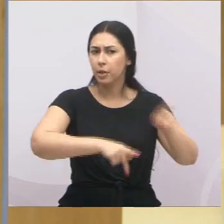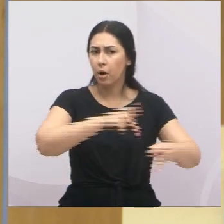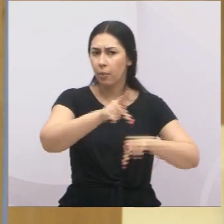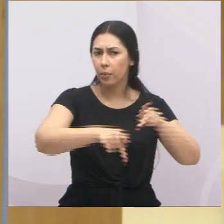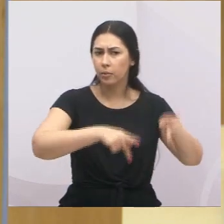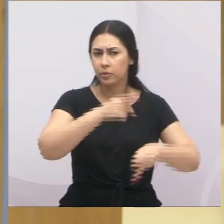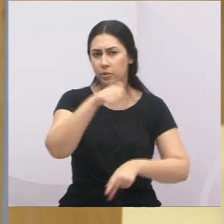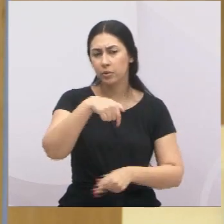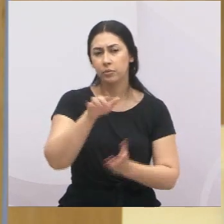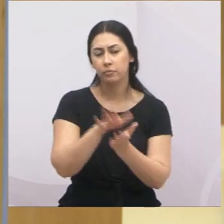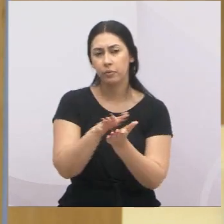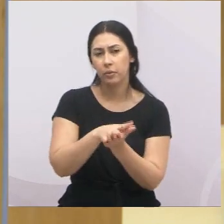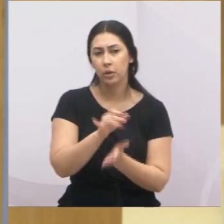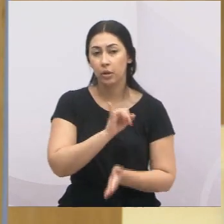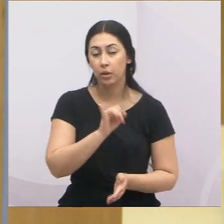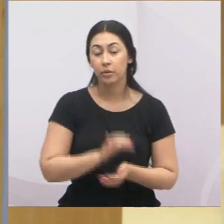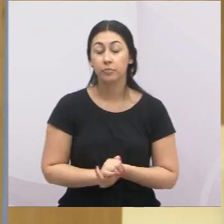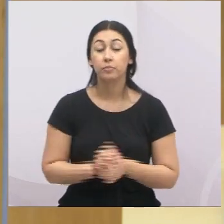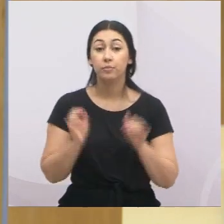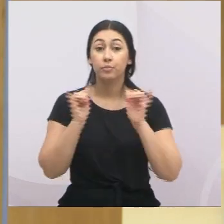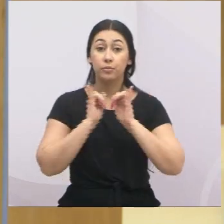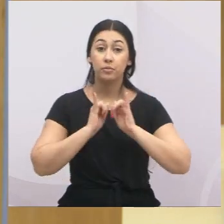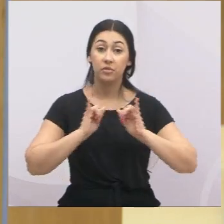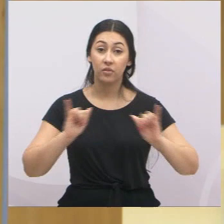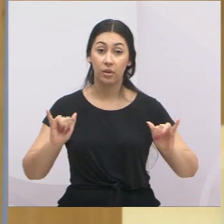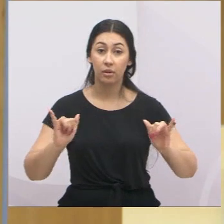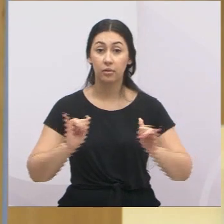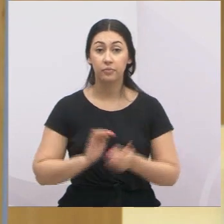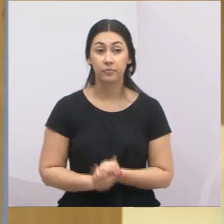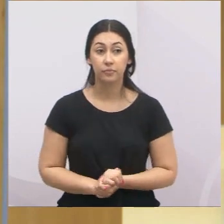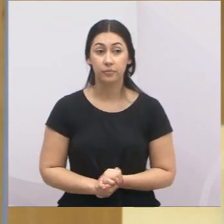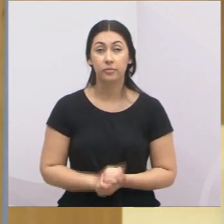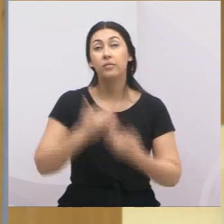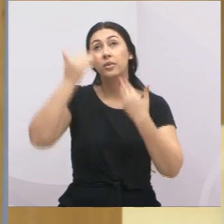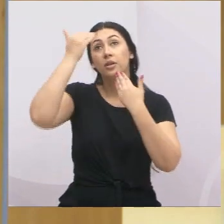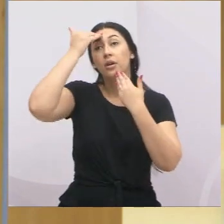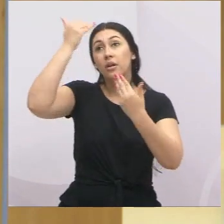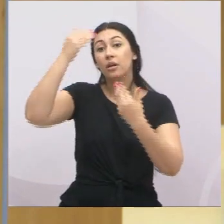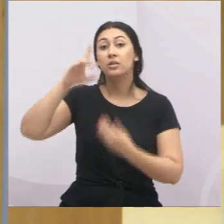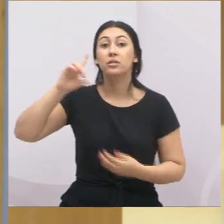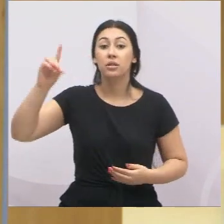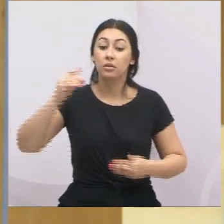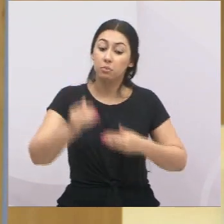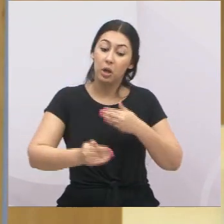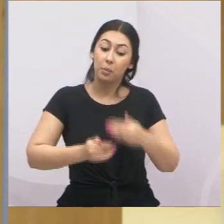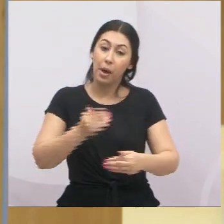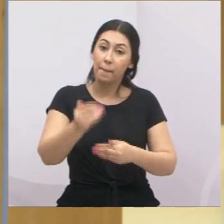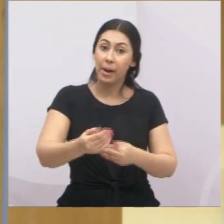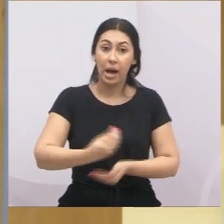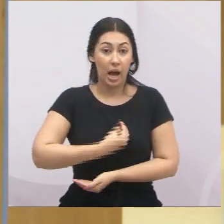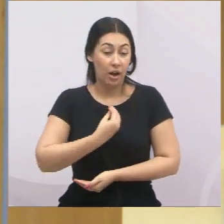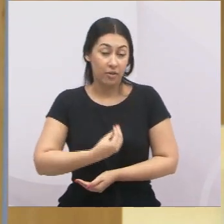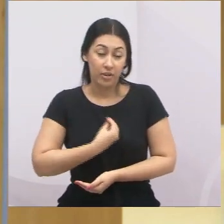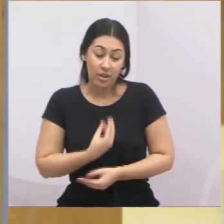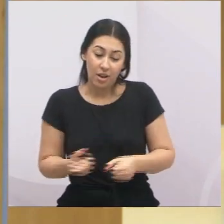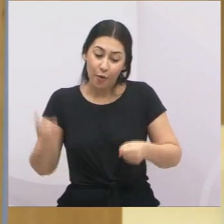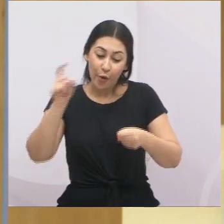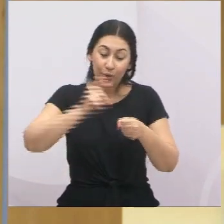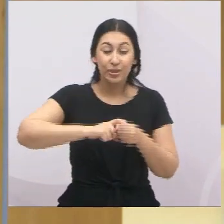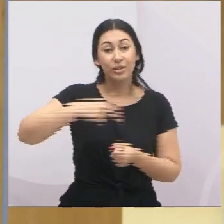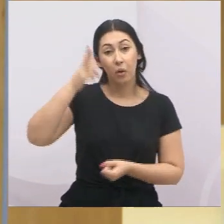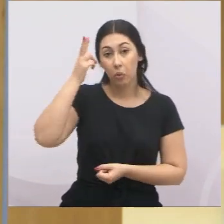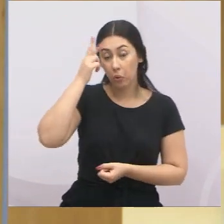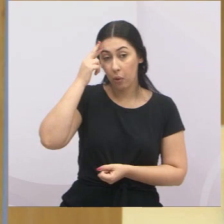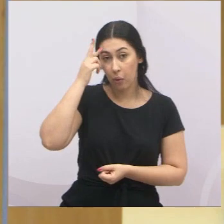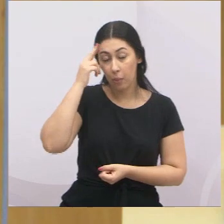de nossa cidade e dizer que, graças a Deus, aos poucos, a nossa vida está voltando ao normal. E